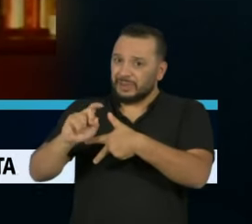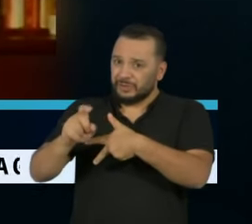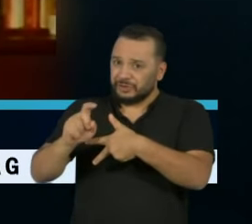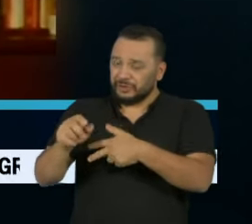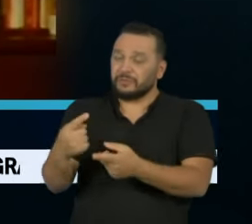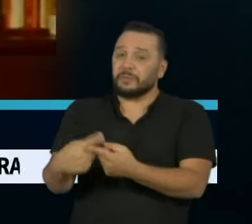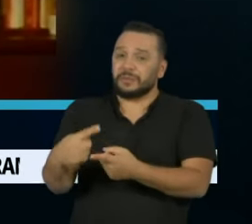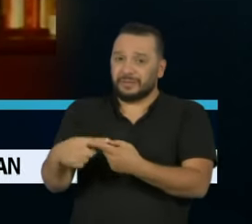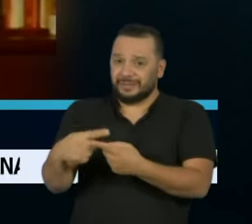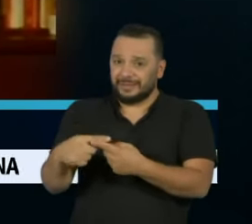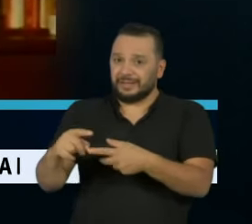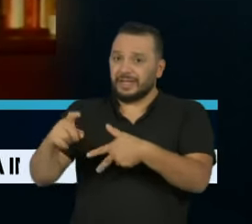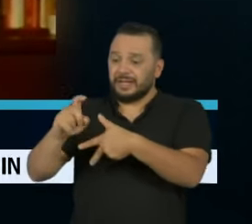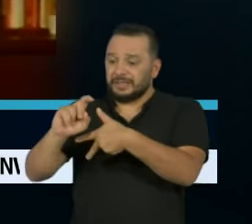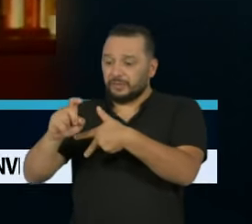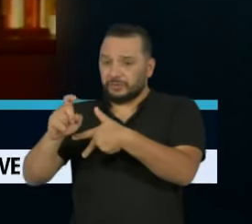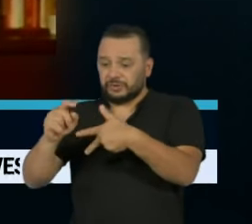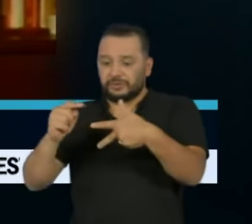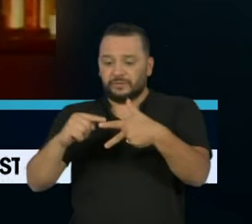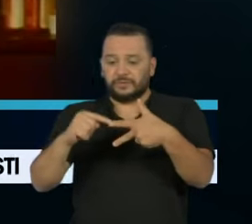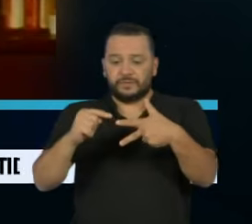aí os dois outros pilares,